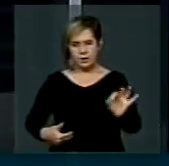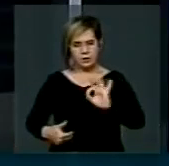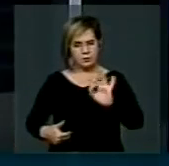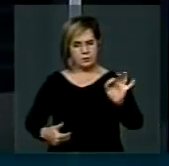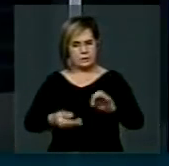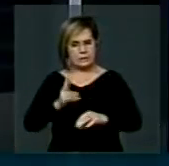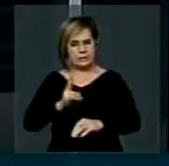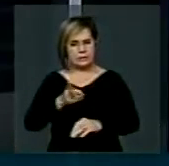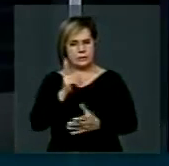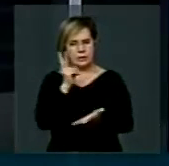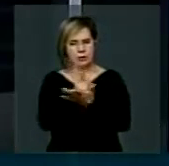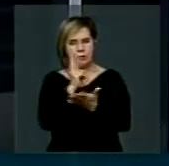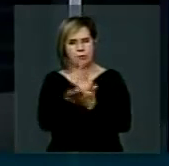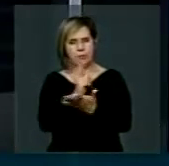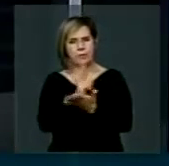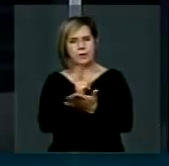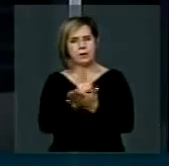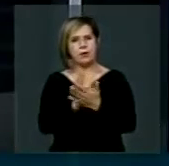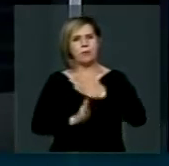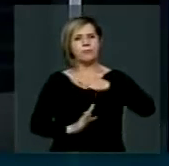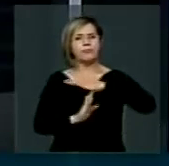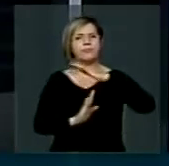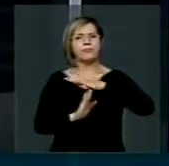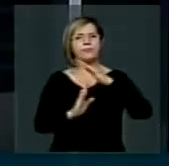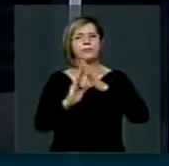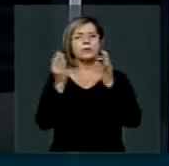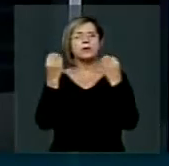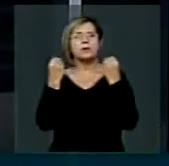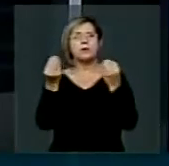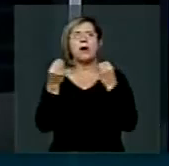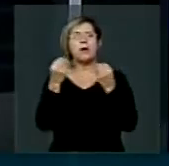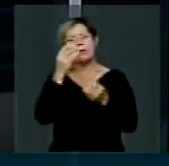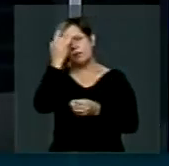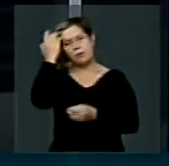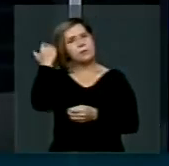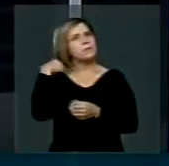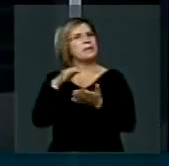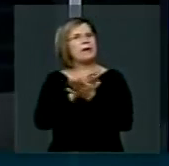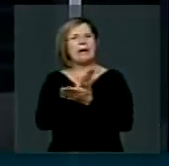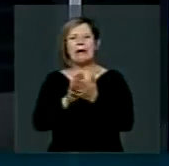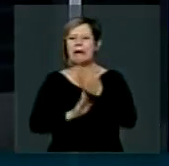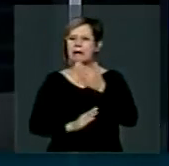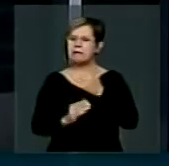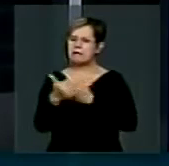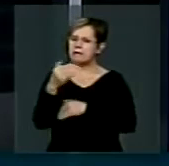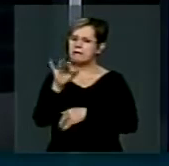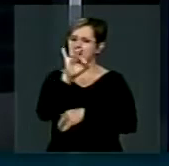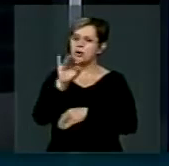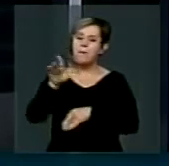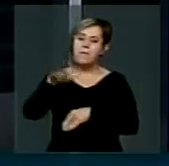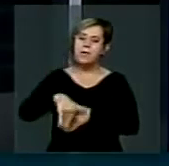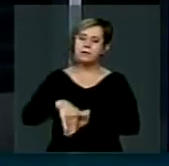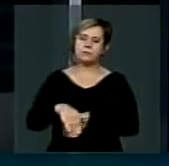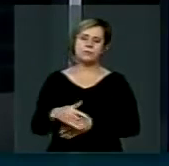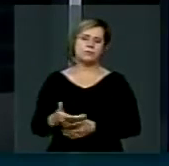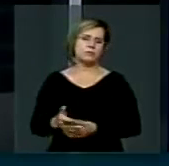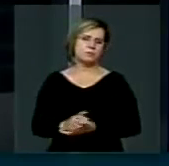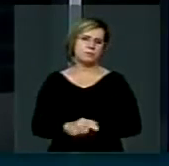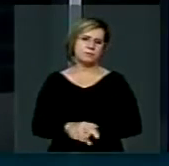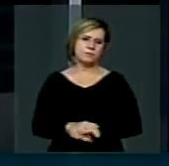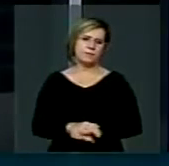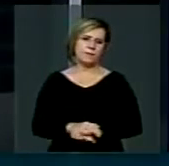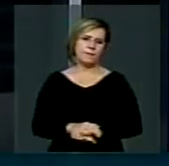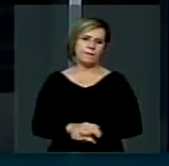sempre o mesmo tamanho e isso não responde nem por 10% da demanda dos assentamentos de reforma agrária no